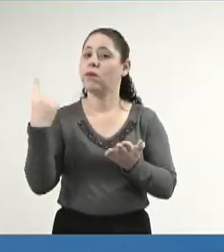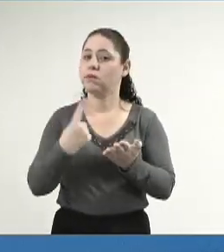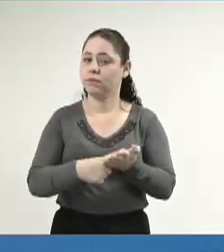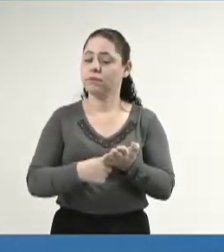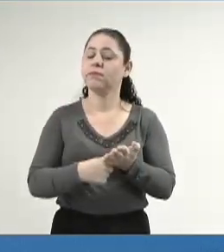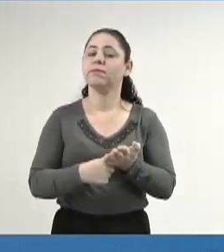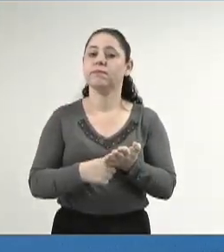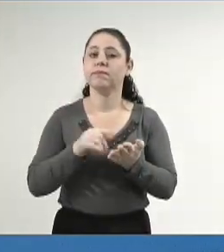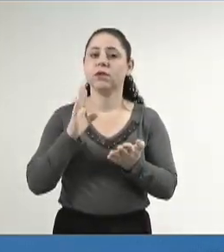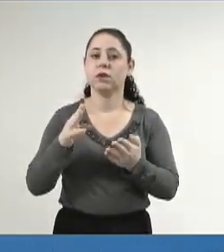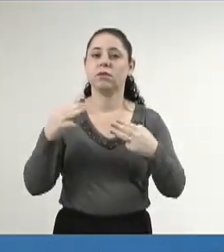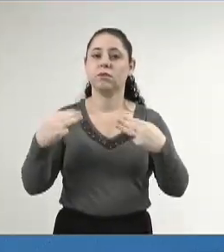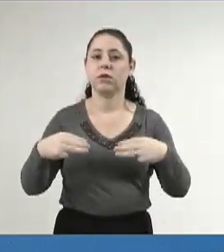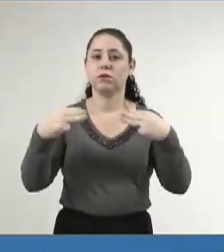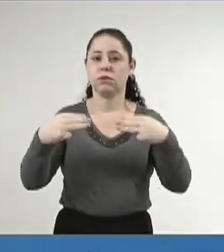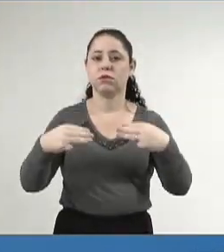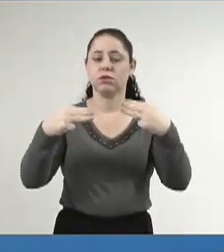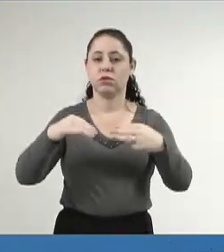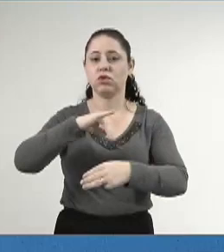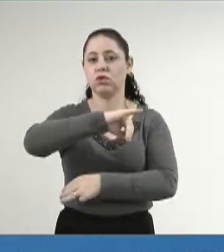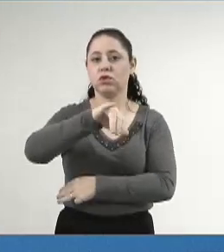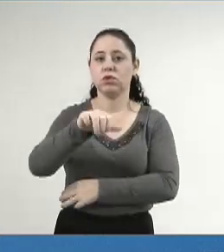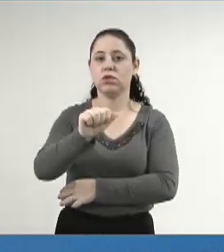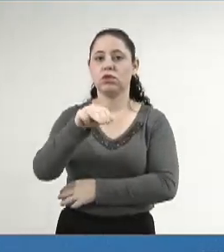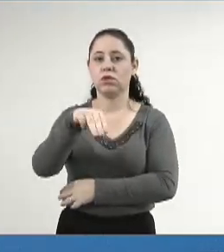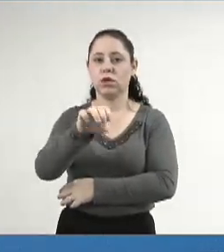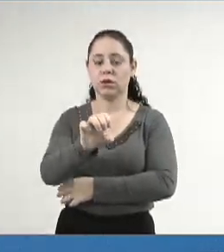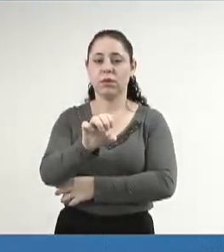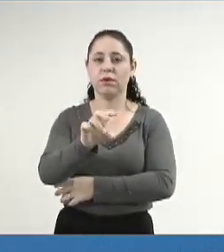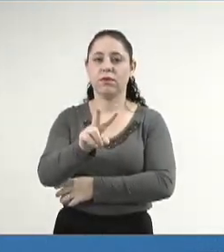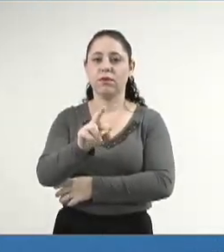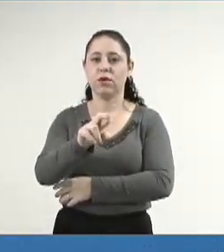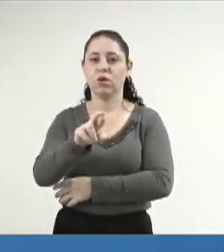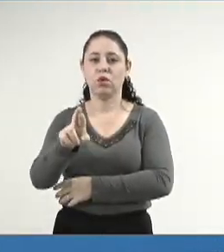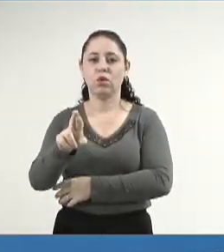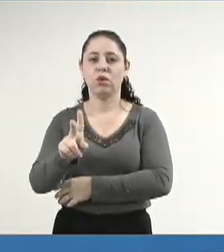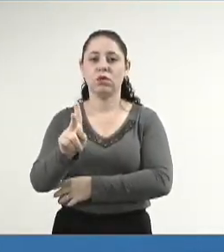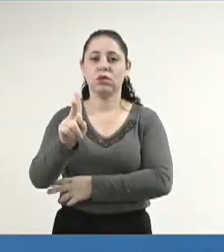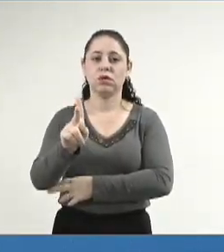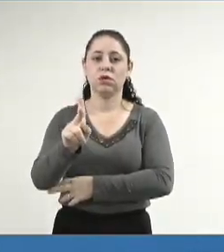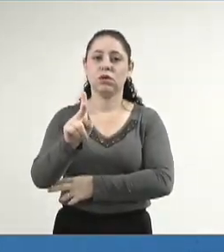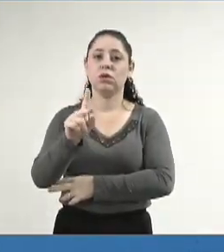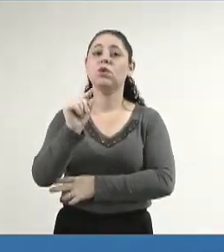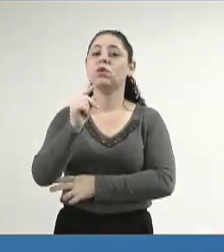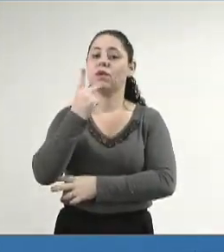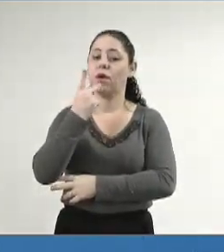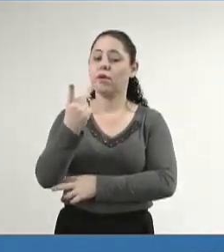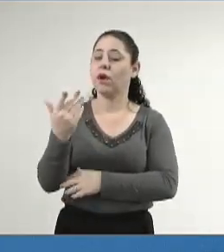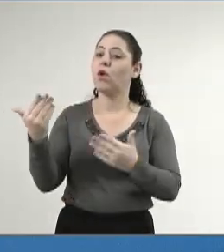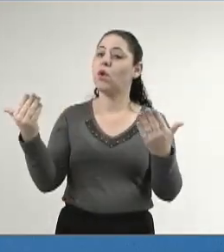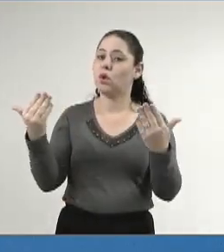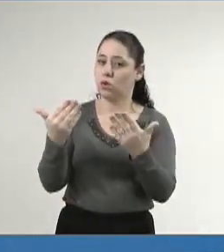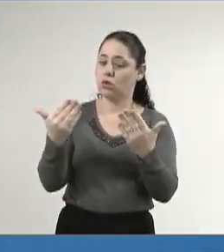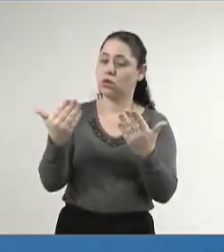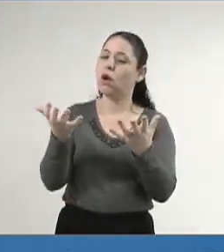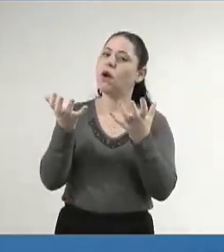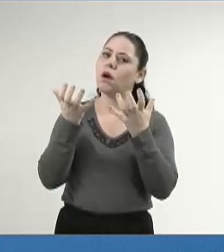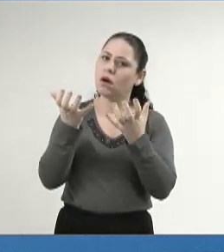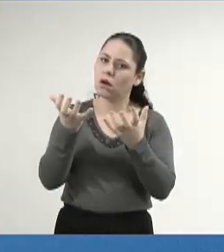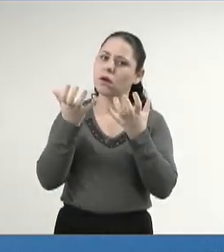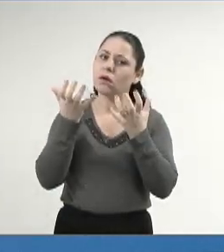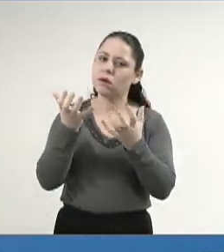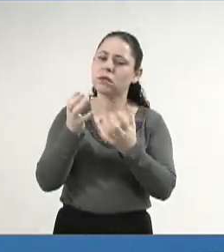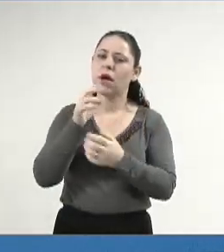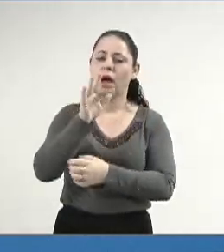agenda com o ministro Jaime Verruck para hoje à tarde e uma das coisas que nós vamos dizer para ele que nós queremos do